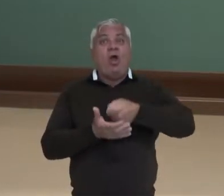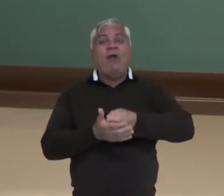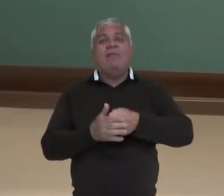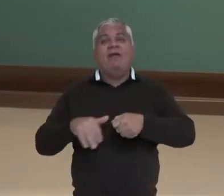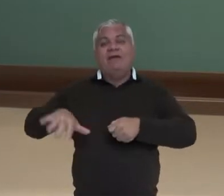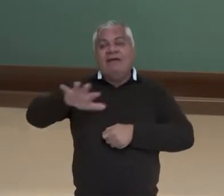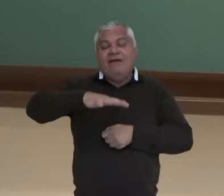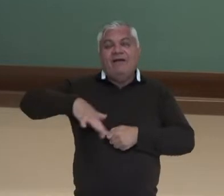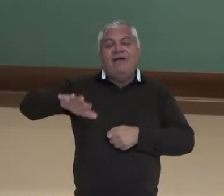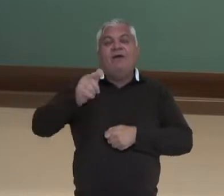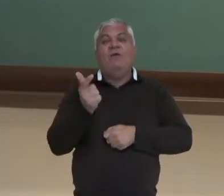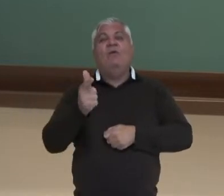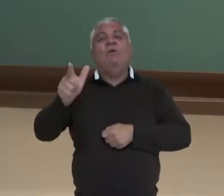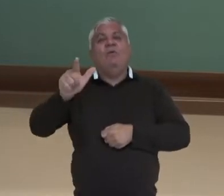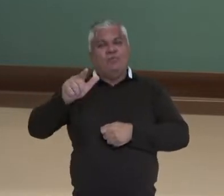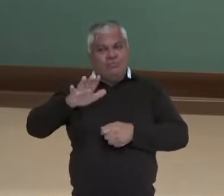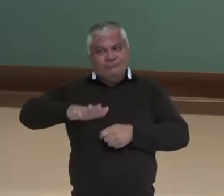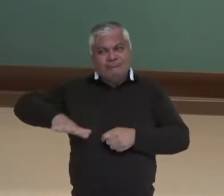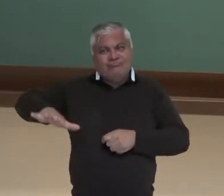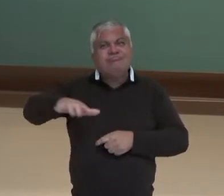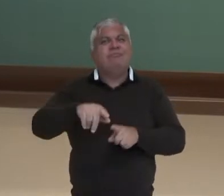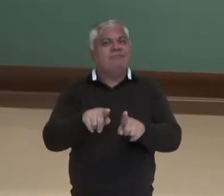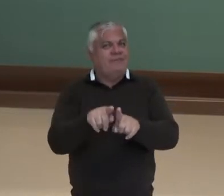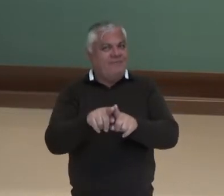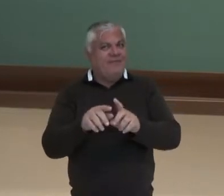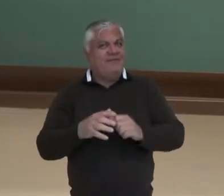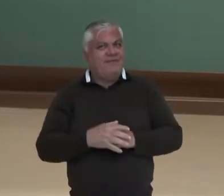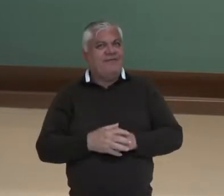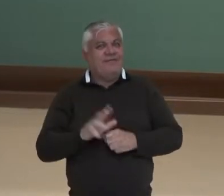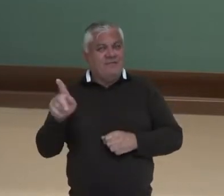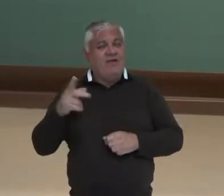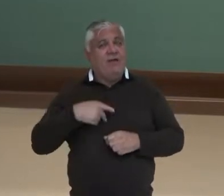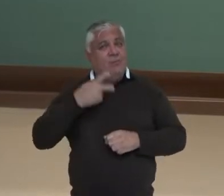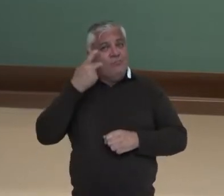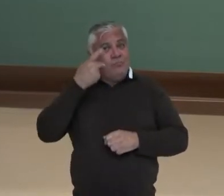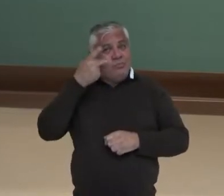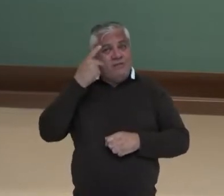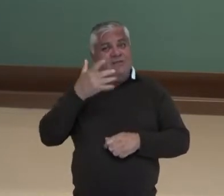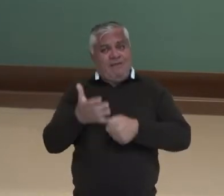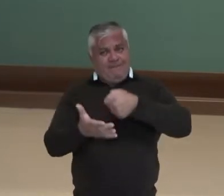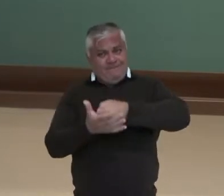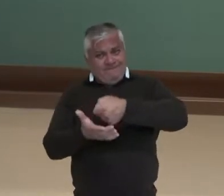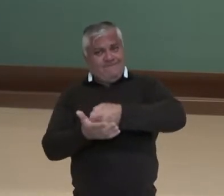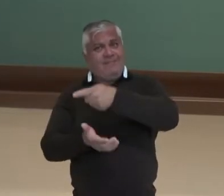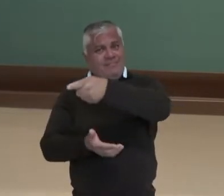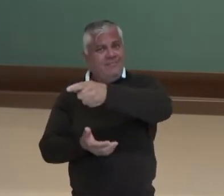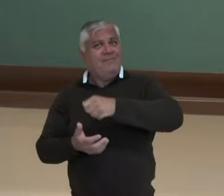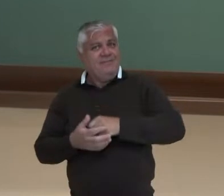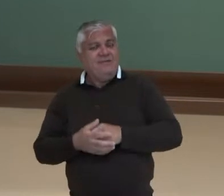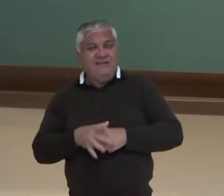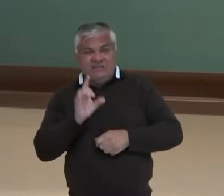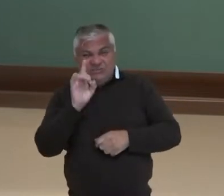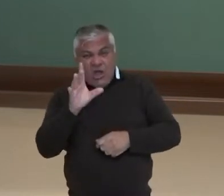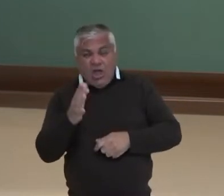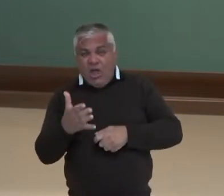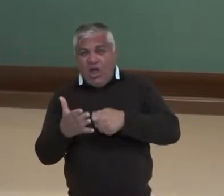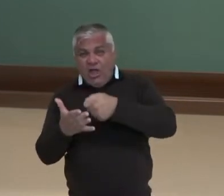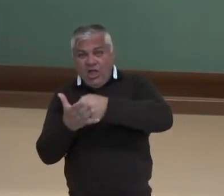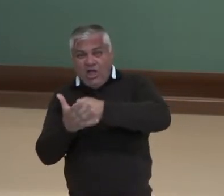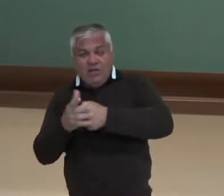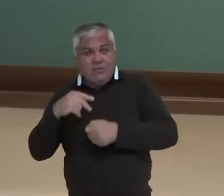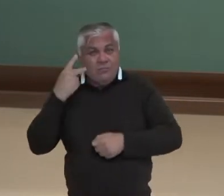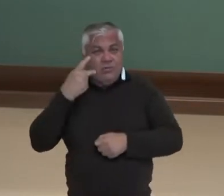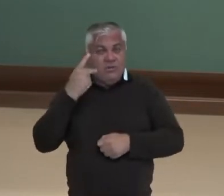em outras esferas? Então, aqui cito os políticos como referência, né? Mas não só os políticos, em vários